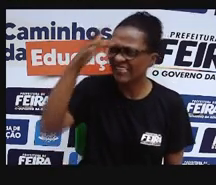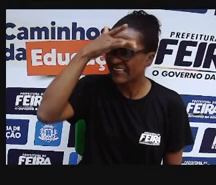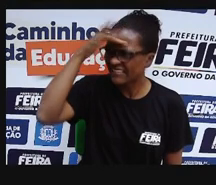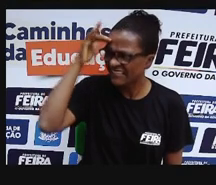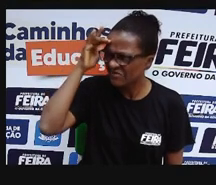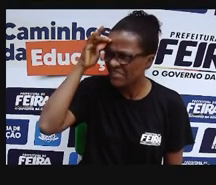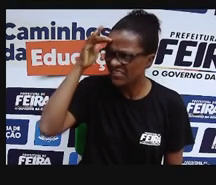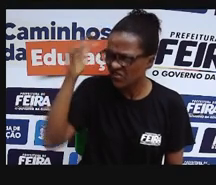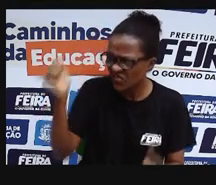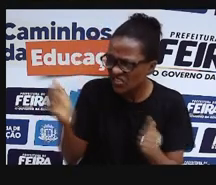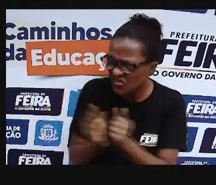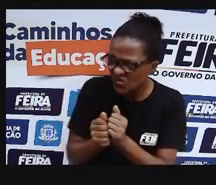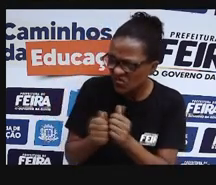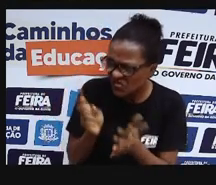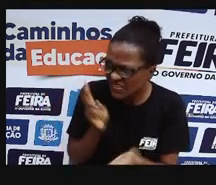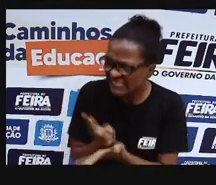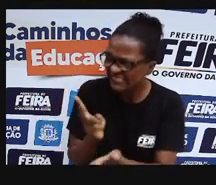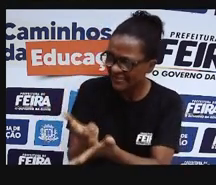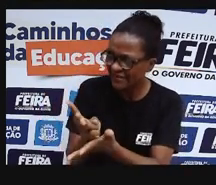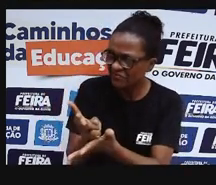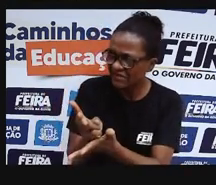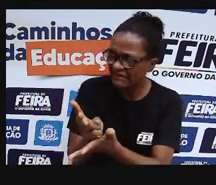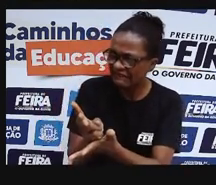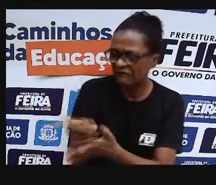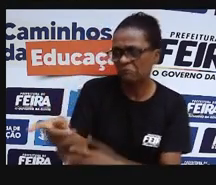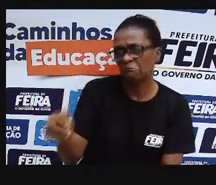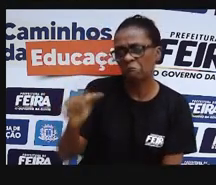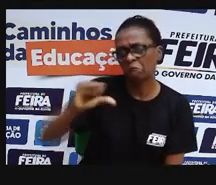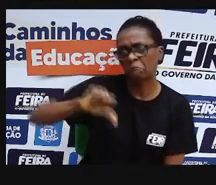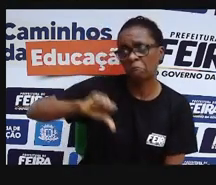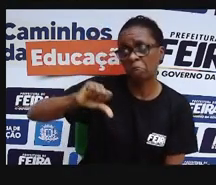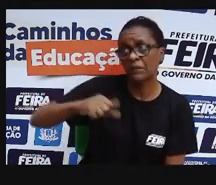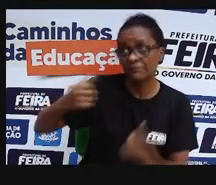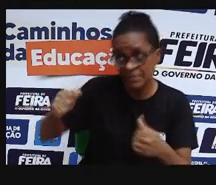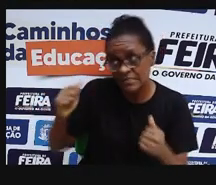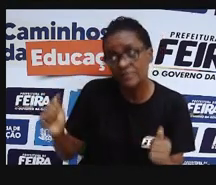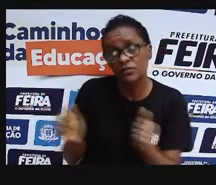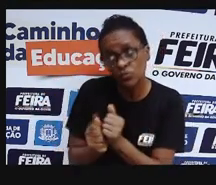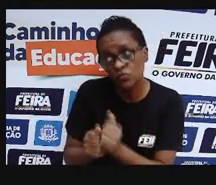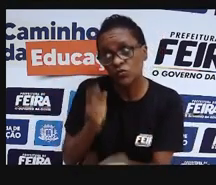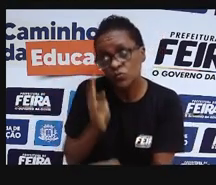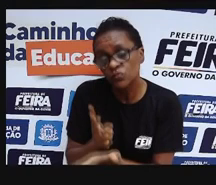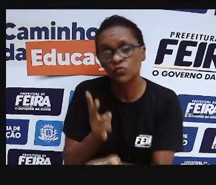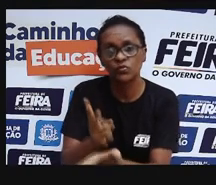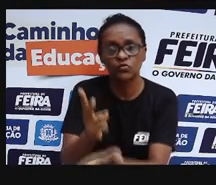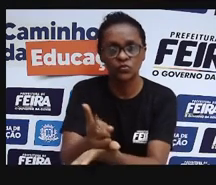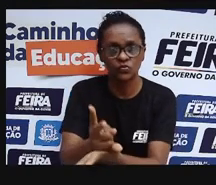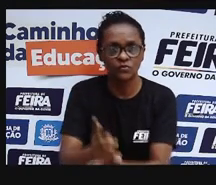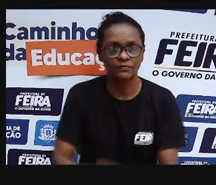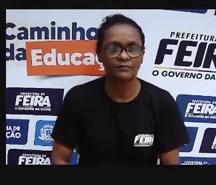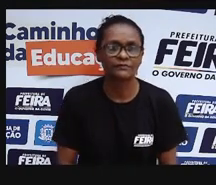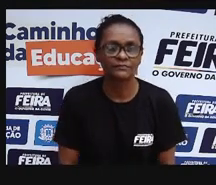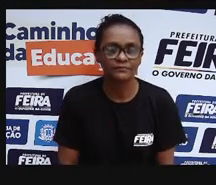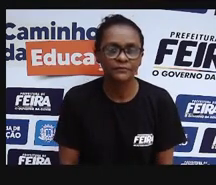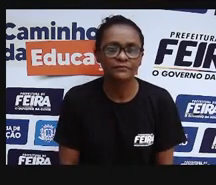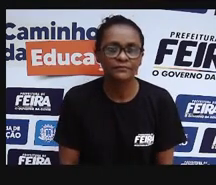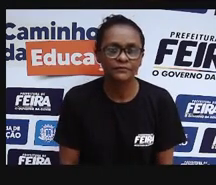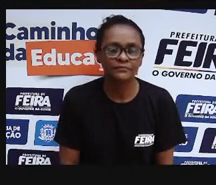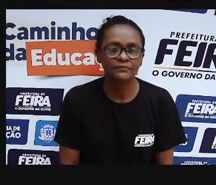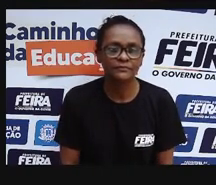posição saudável, estão com saúde? Então, tudo isso a gente também pensa quando a gente vai definir saúde.